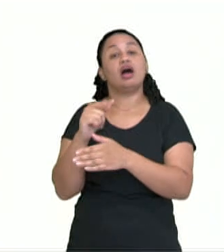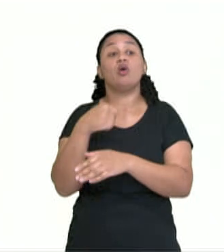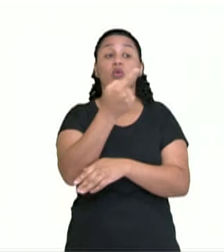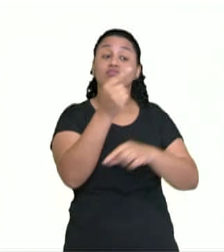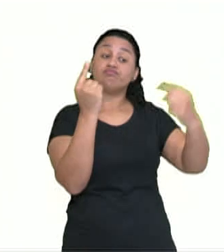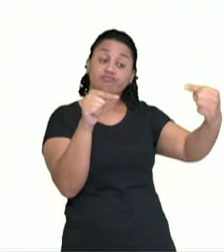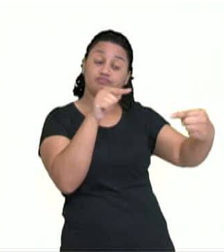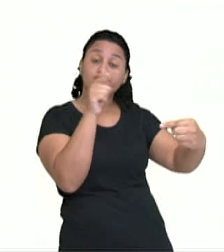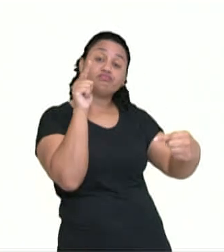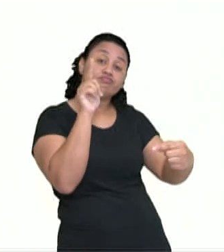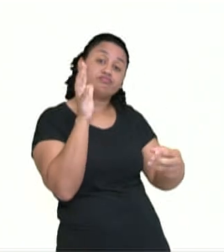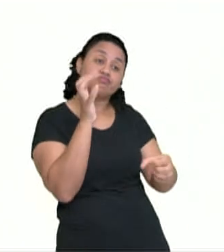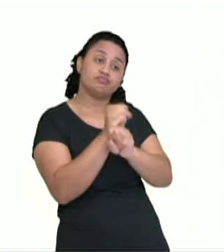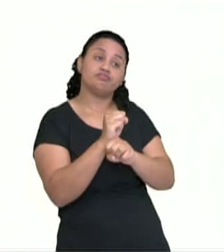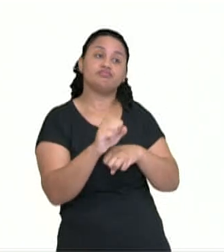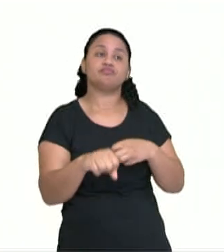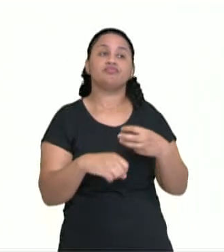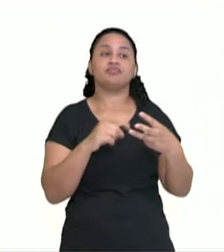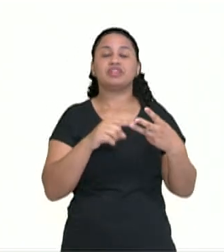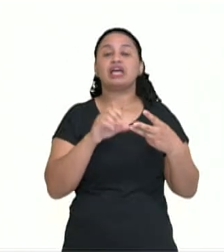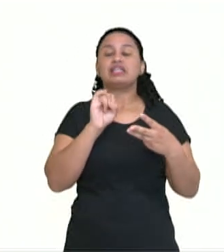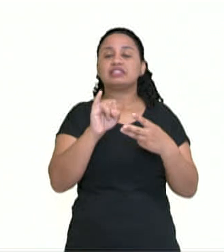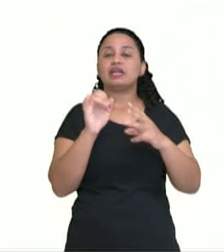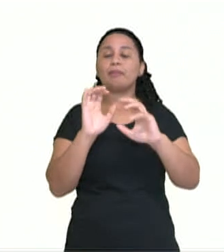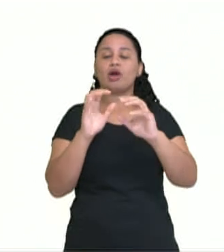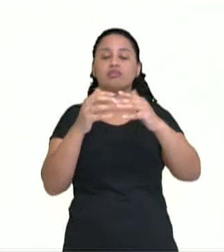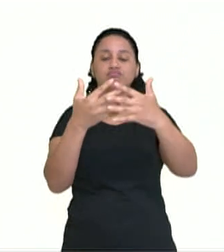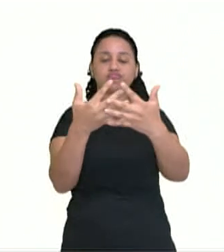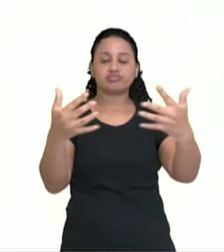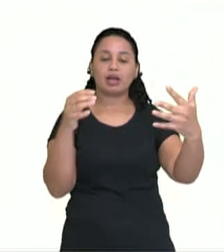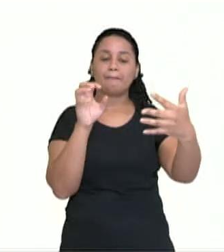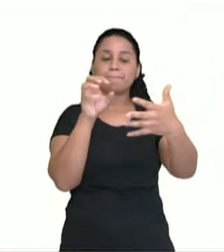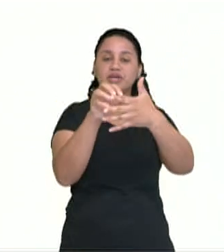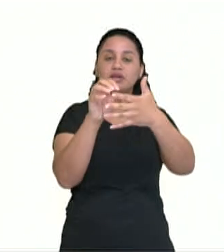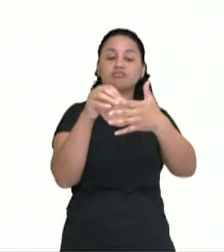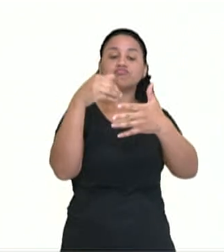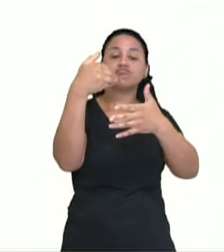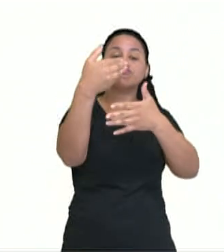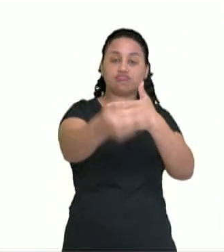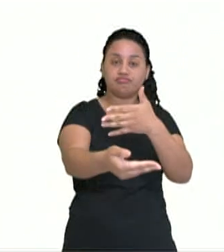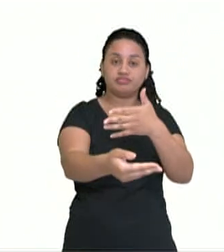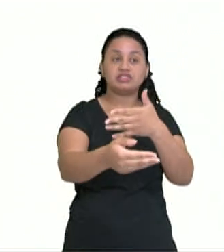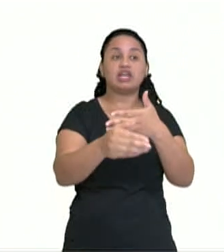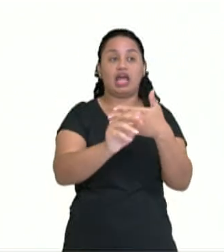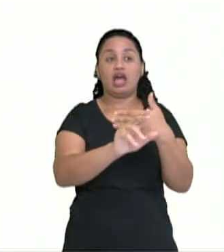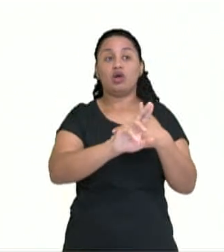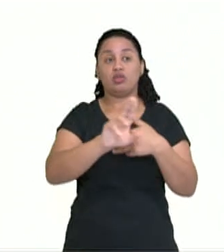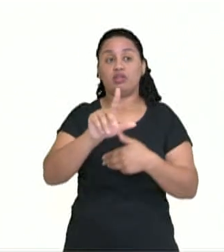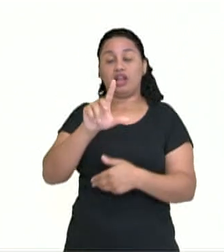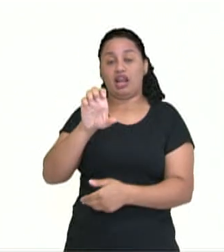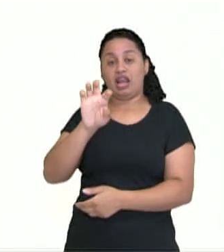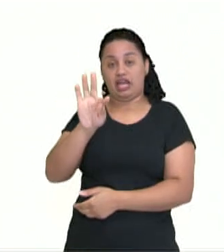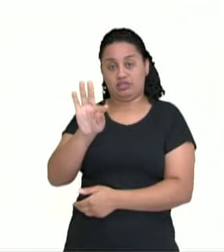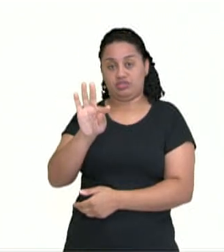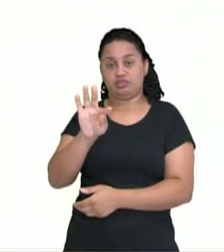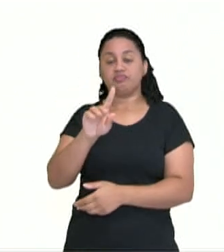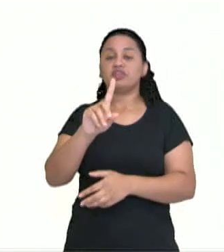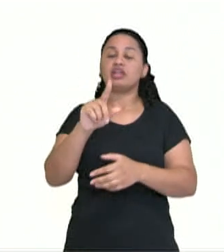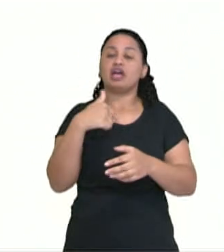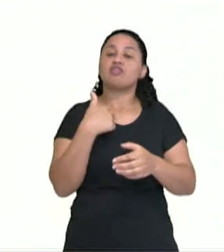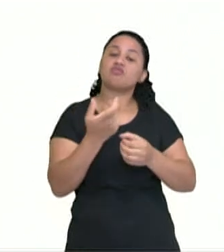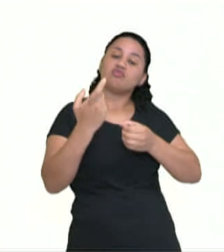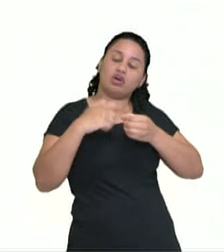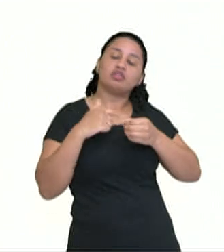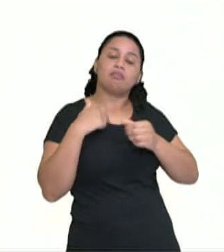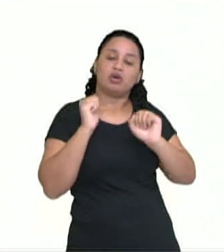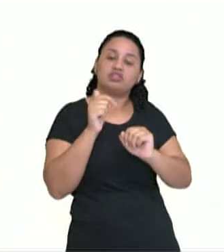do adversário. Caso a bola toque na rede e passe ao campo adversário, será um LED. Retornando a chance